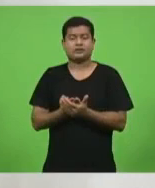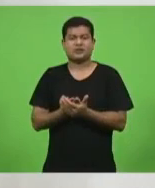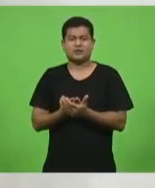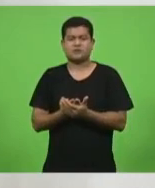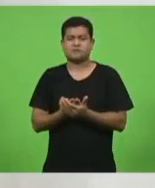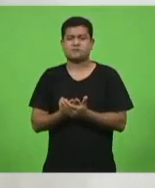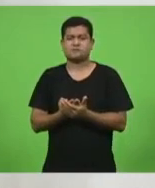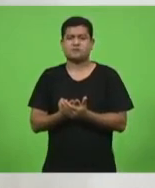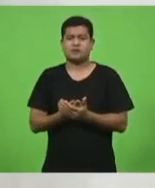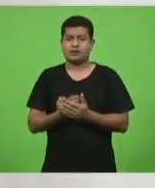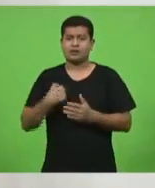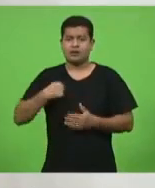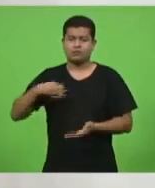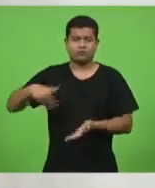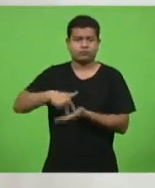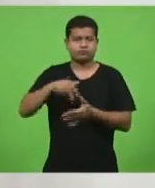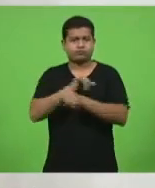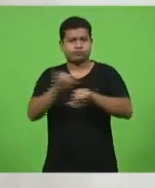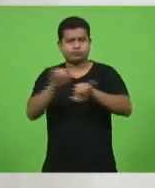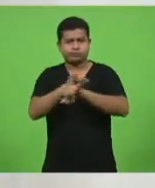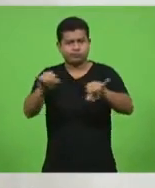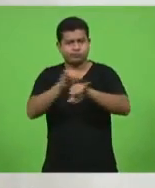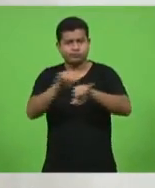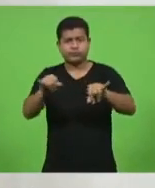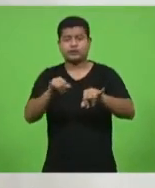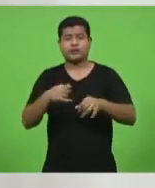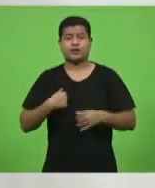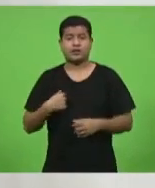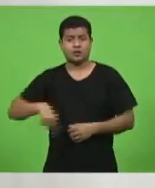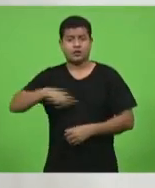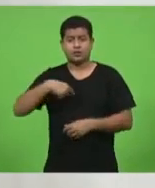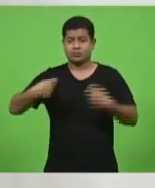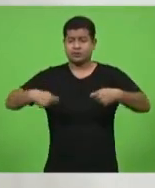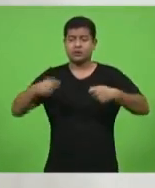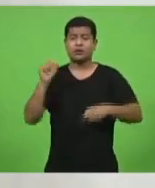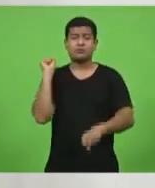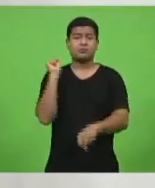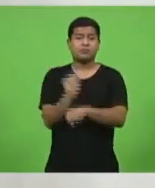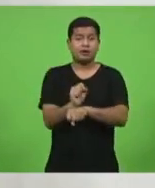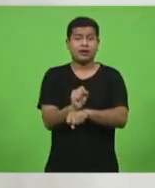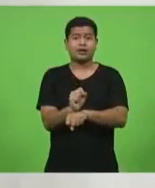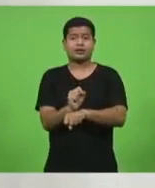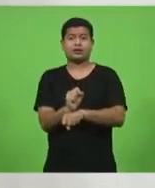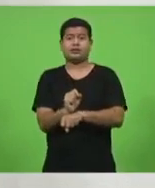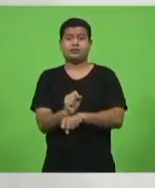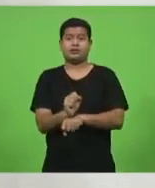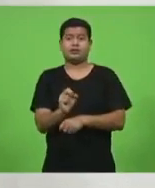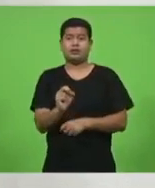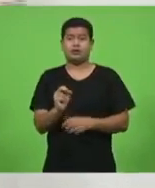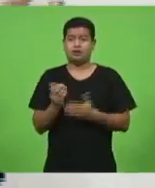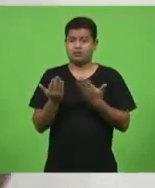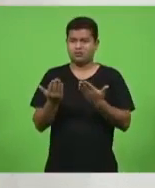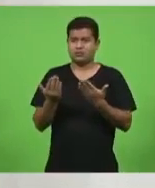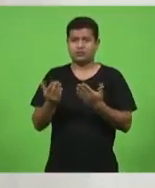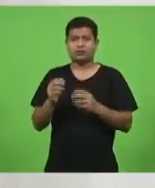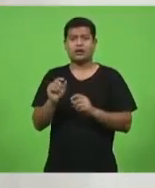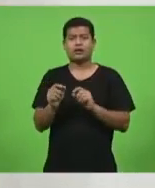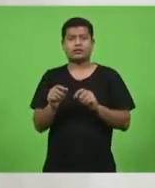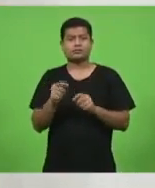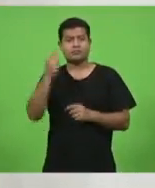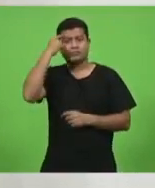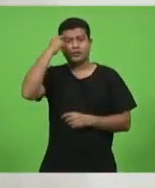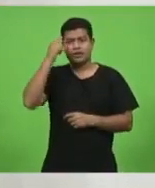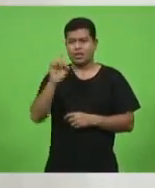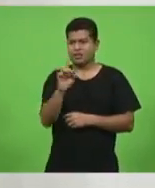Então, o que nós precisamos? Nós precisamos parar com esse negócio de aqui, ou você está aqui, ou aqui. Não, está na doença,